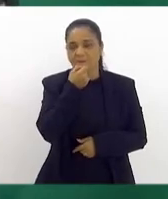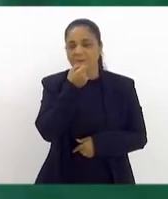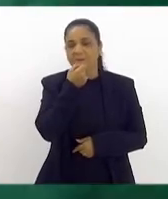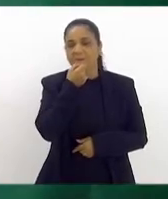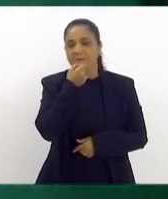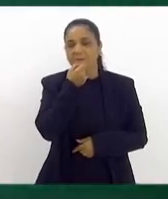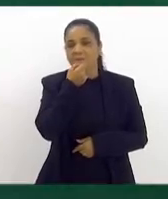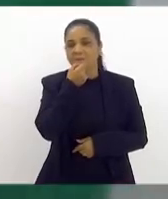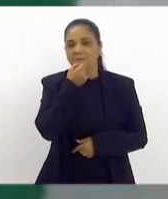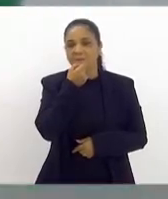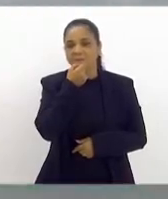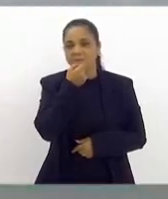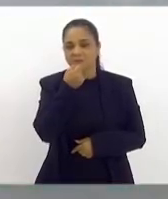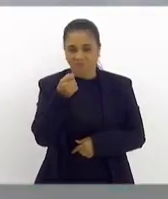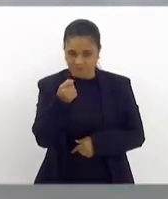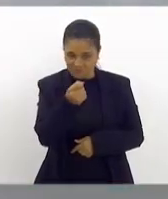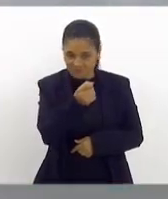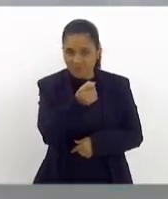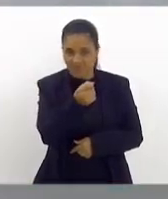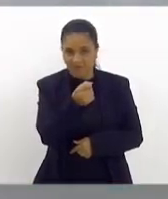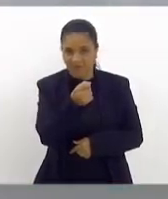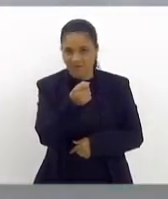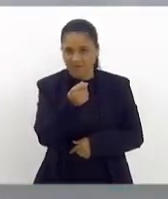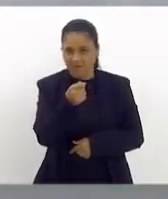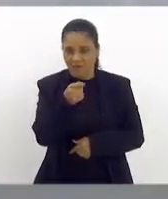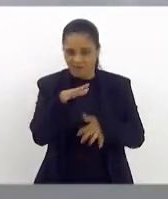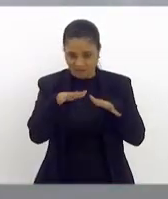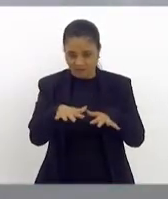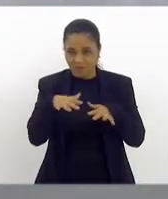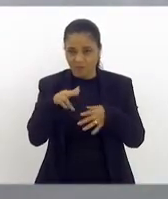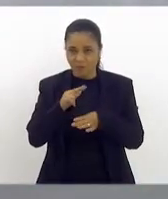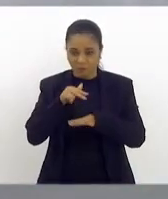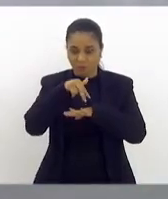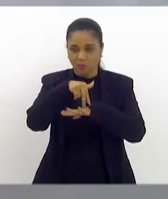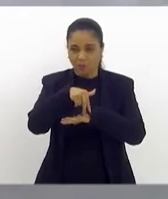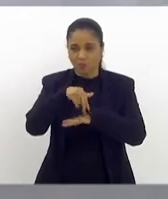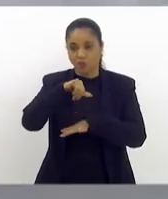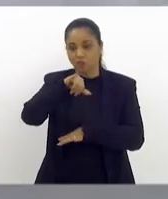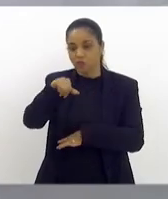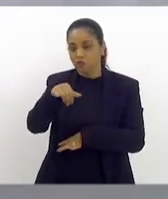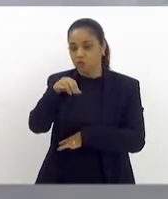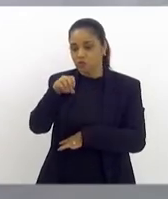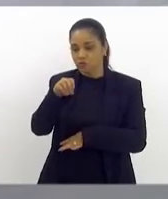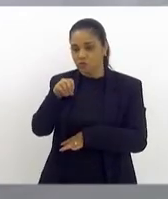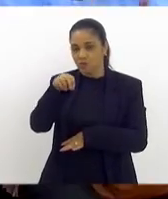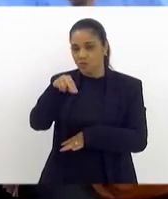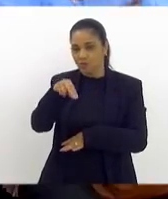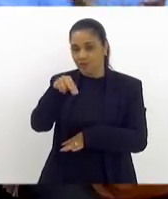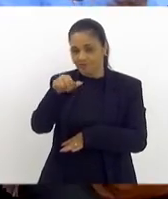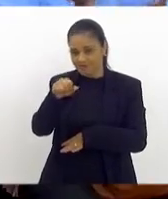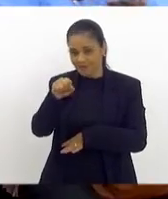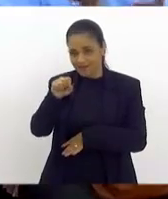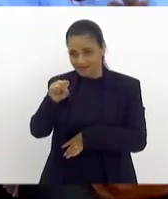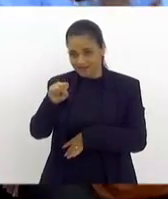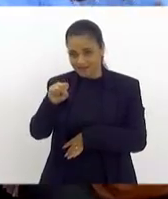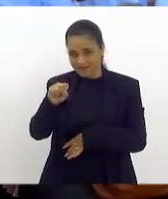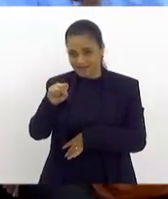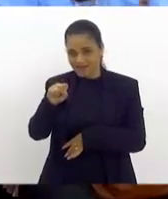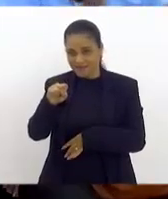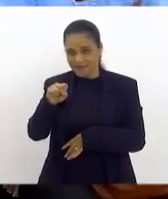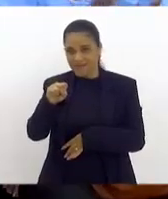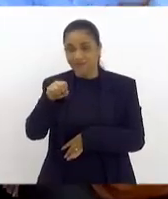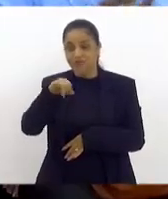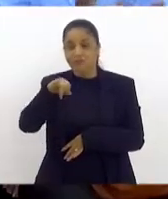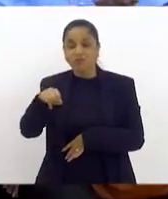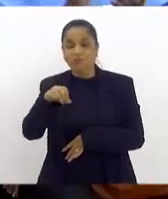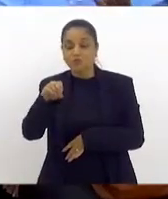ele. Ele vai até a tribuna? Jonatas, vem aqui fazer uso da palavra e eu peço a salva de palmas